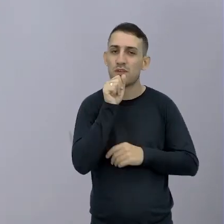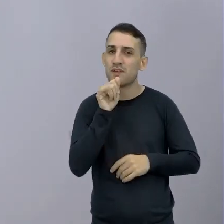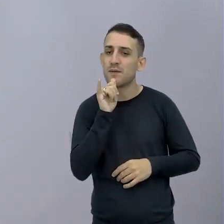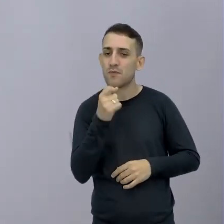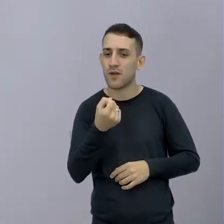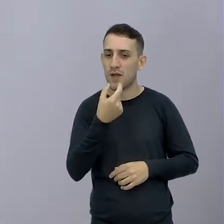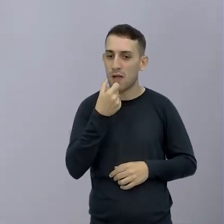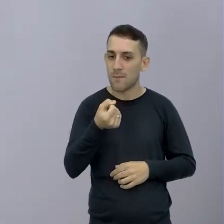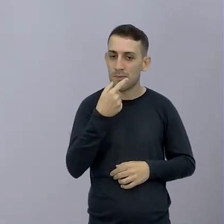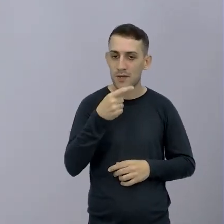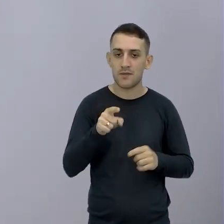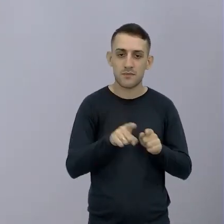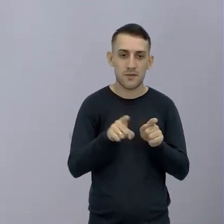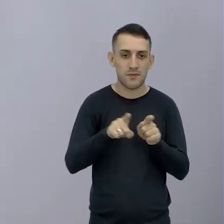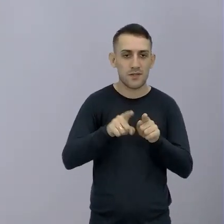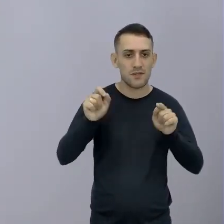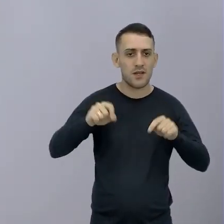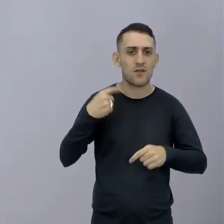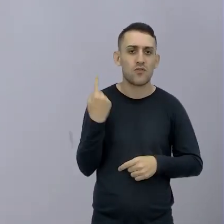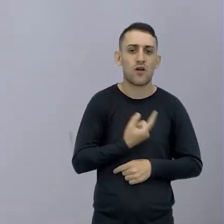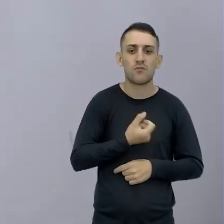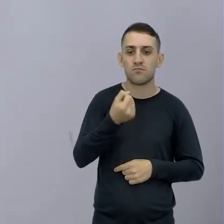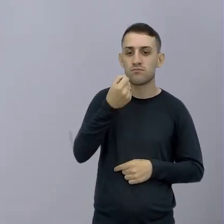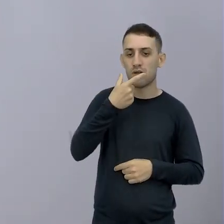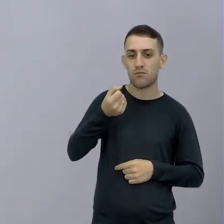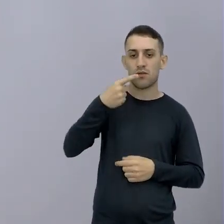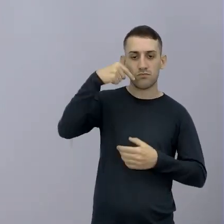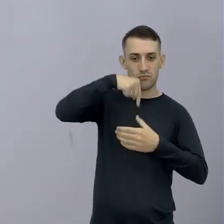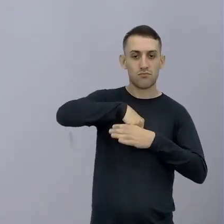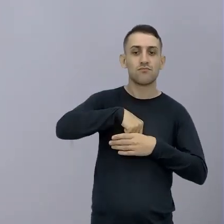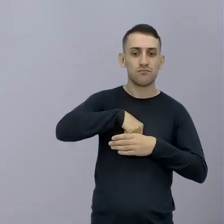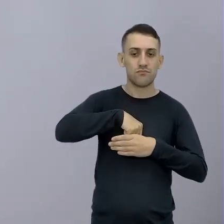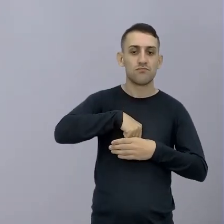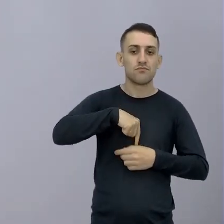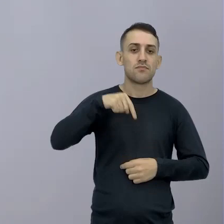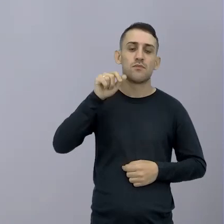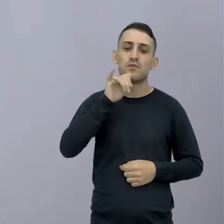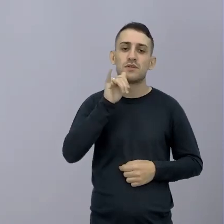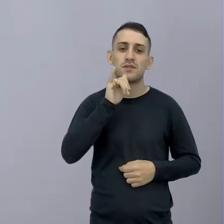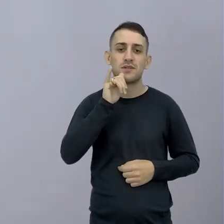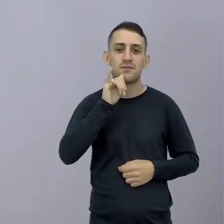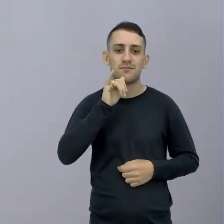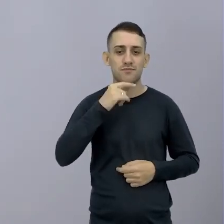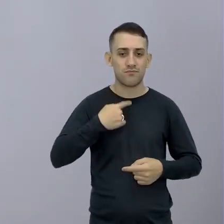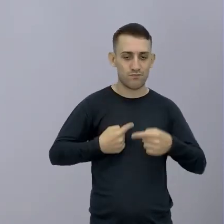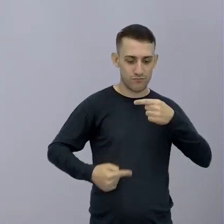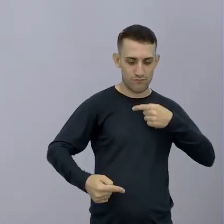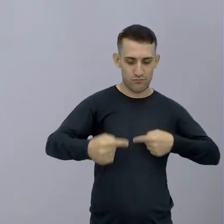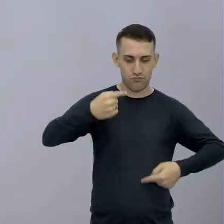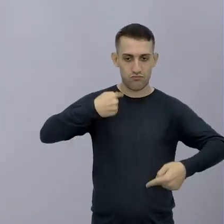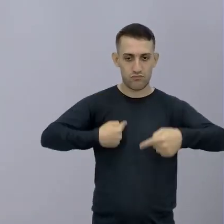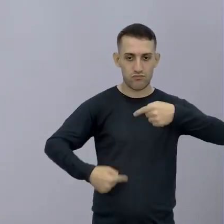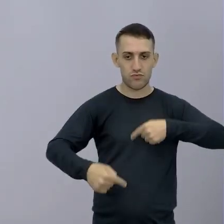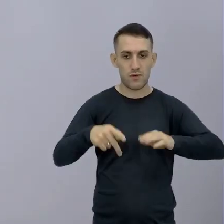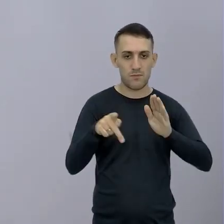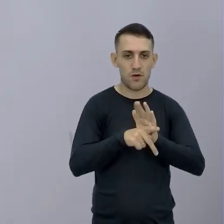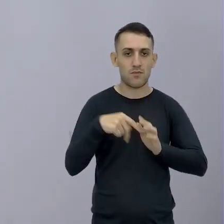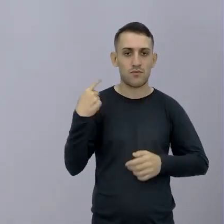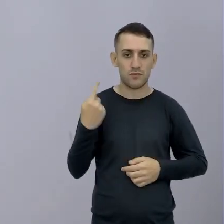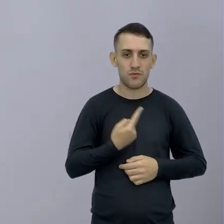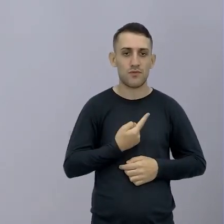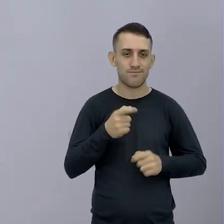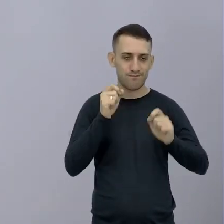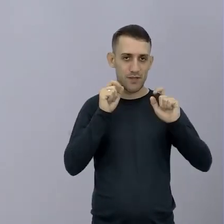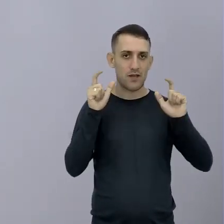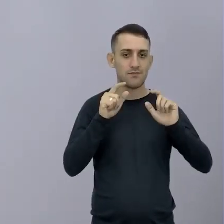exemplo A gente toma Antibiótico Beleza Esse antibiótico Metaboliza Nosso organismo Nós excretamos De